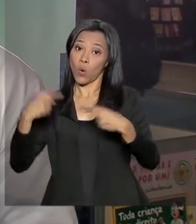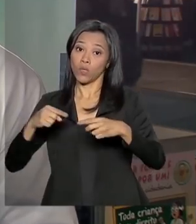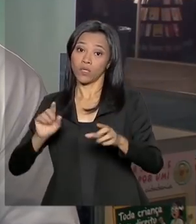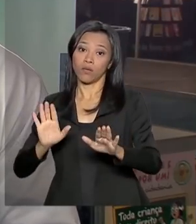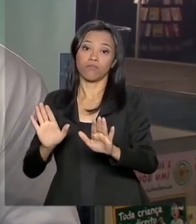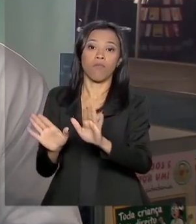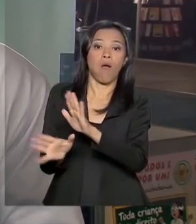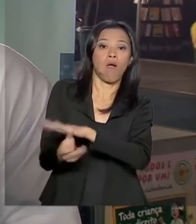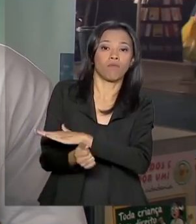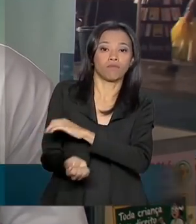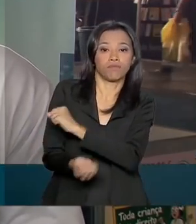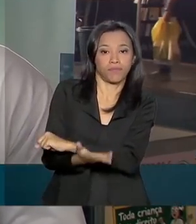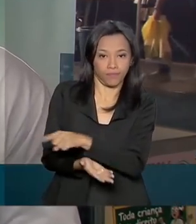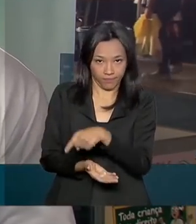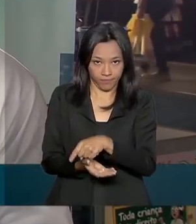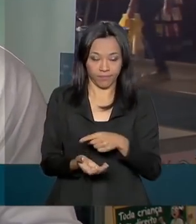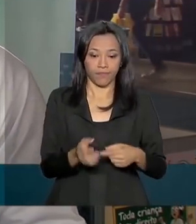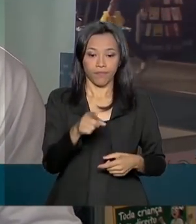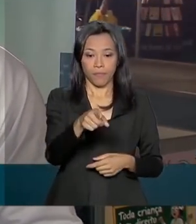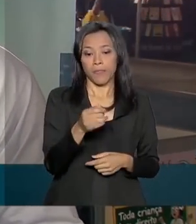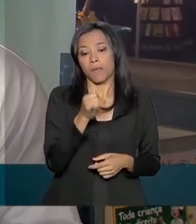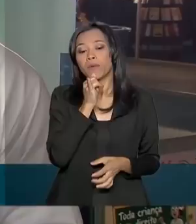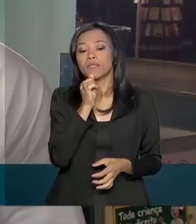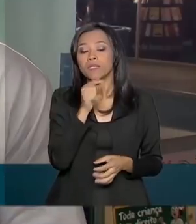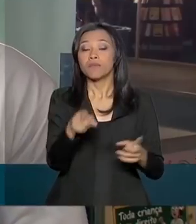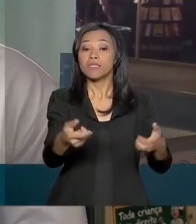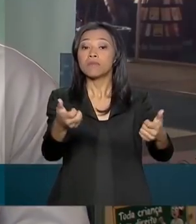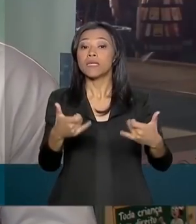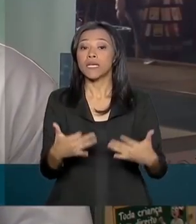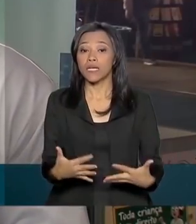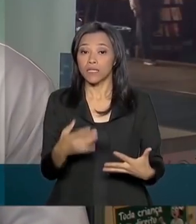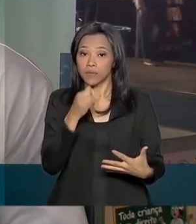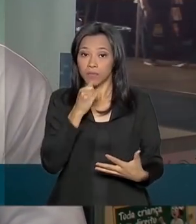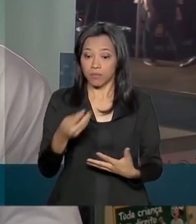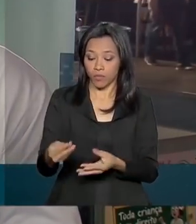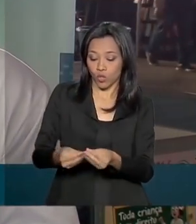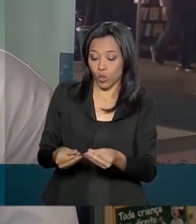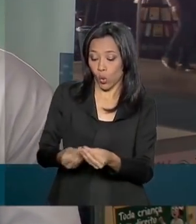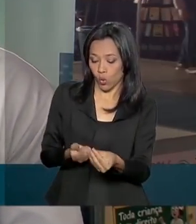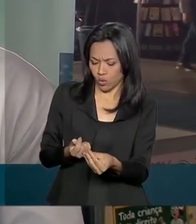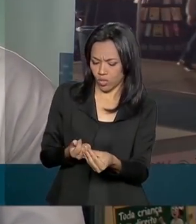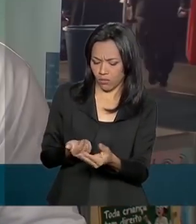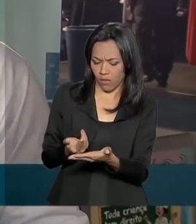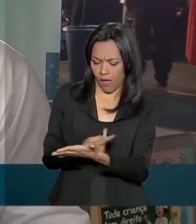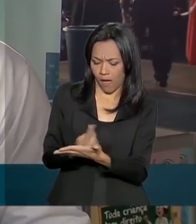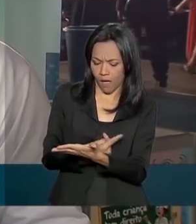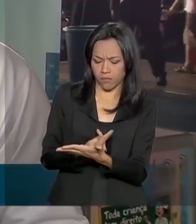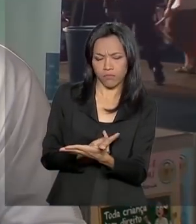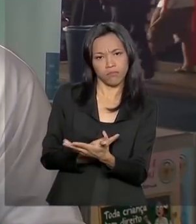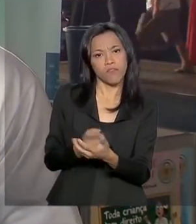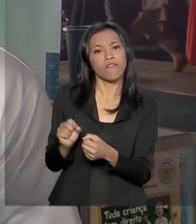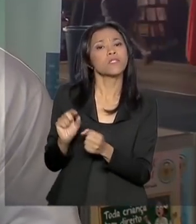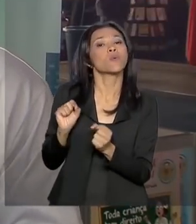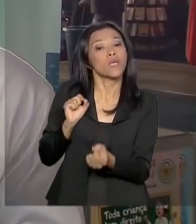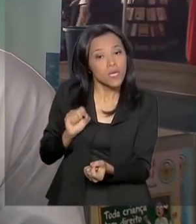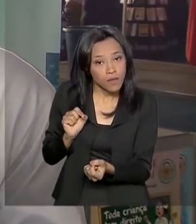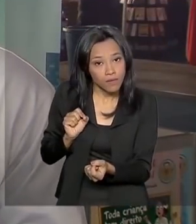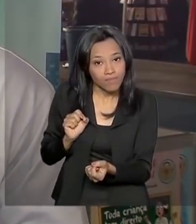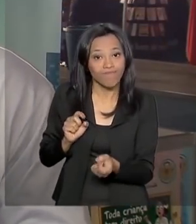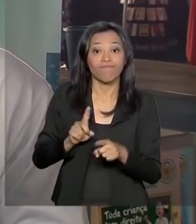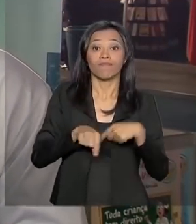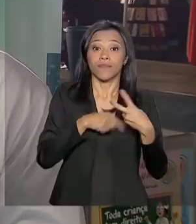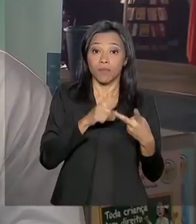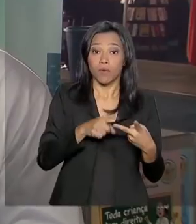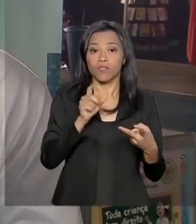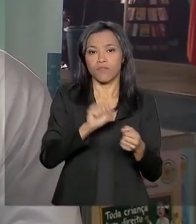Ele vai se deparar com alguns conflitos. Por exemplo, ele receber um troco errado. O ele faz com isso? A terceira fase é eles produzirem